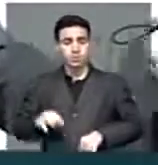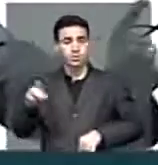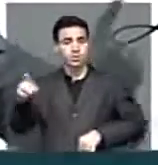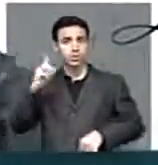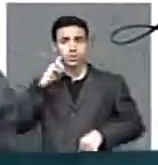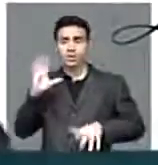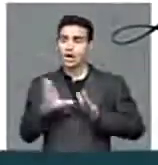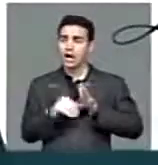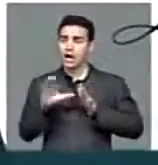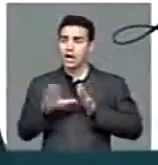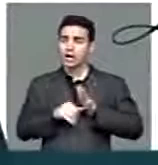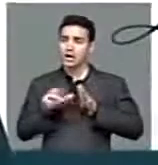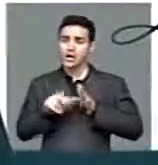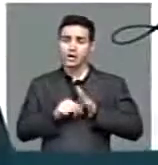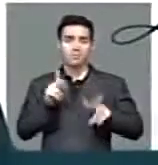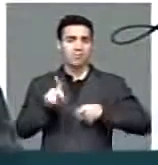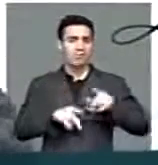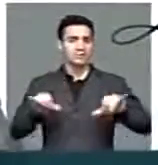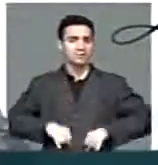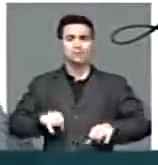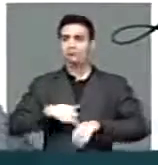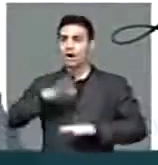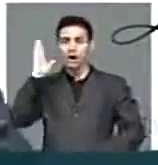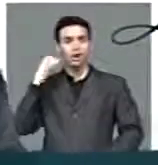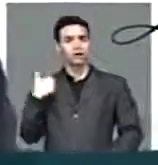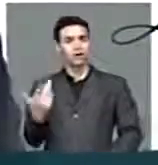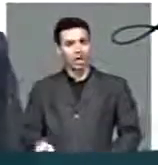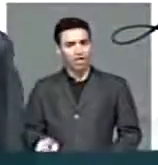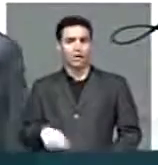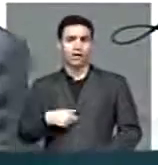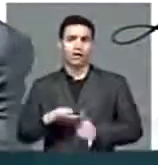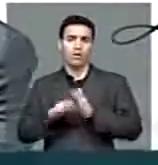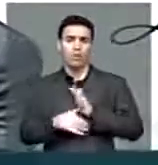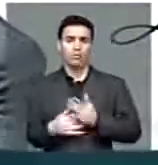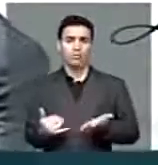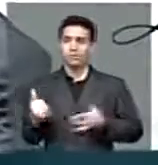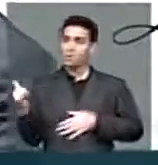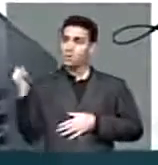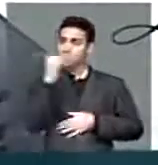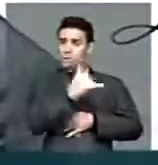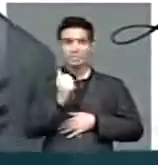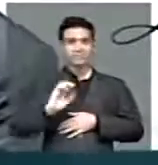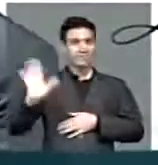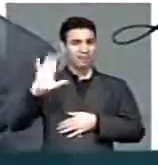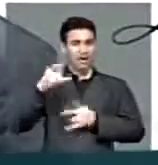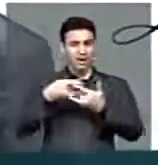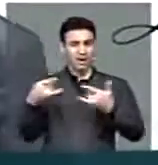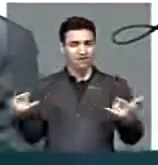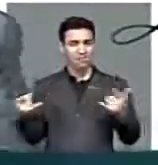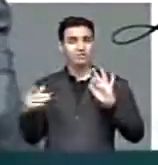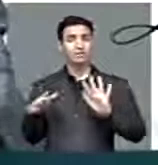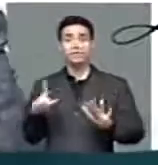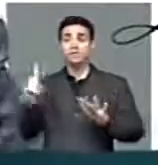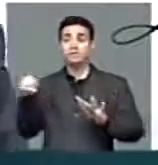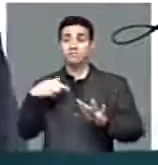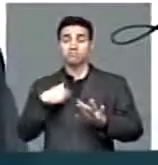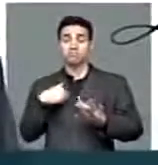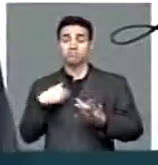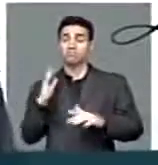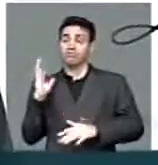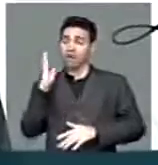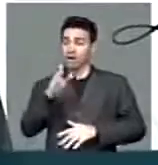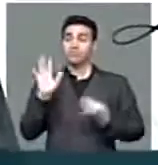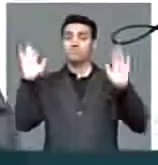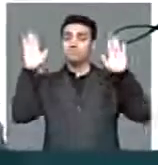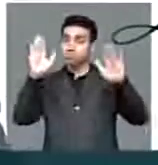estão roubando da população brasileira Isso é um roubo, senhores A população daqui a pouco começa a ir para os aeroportos